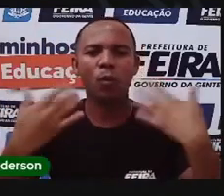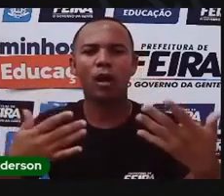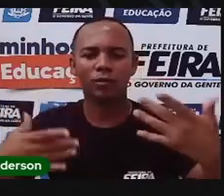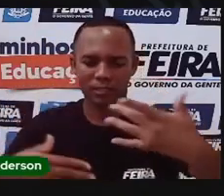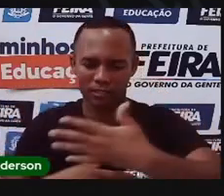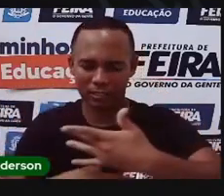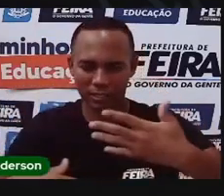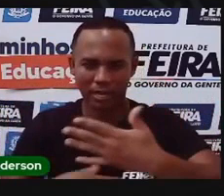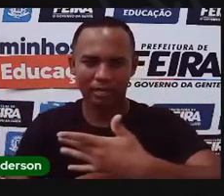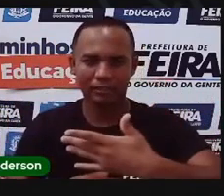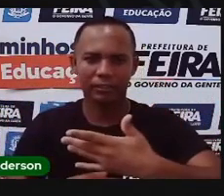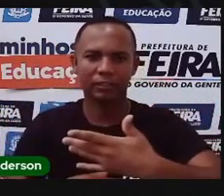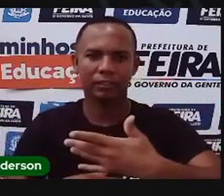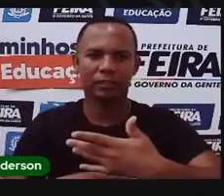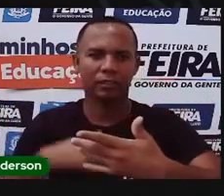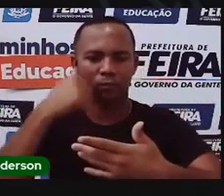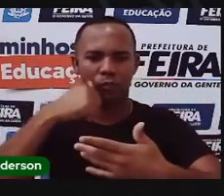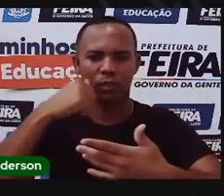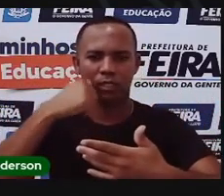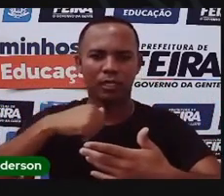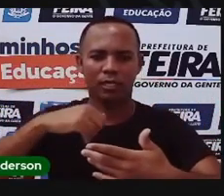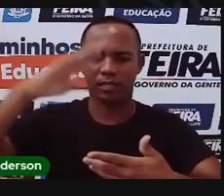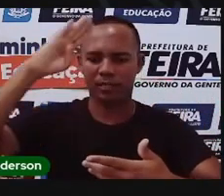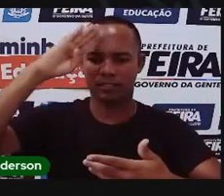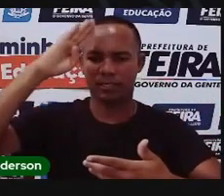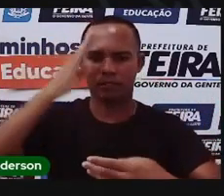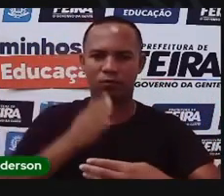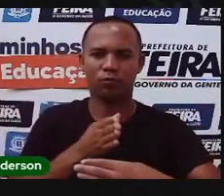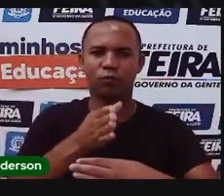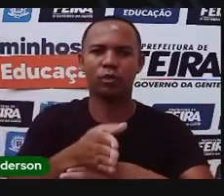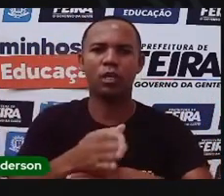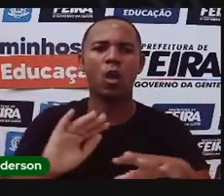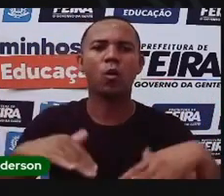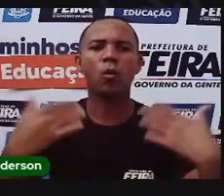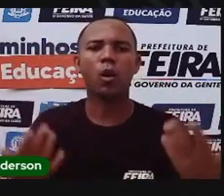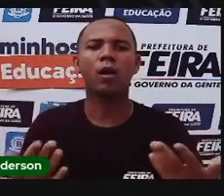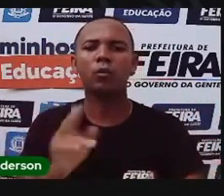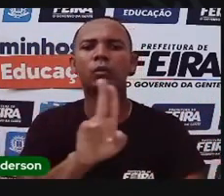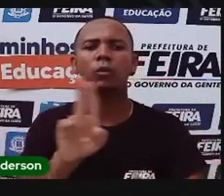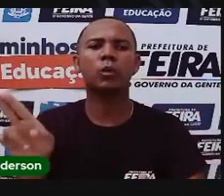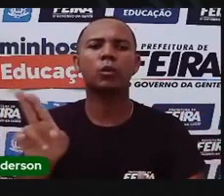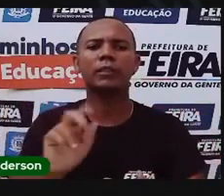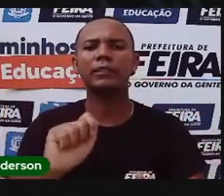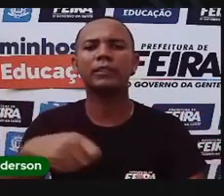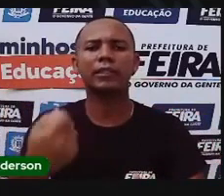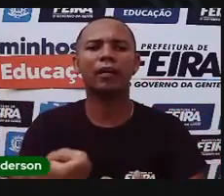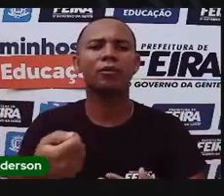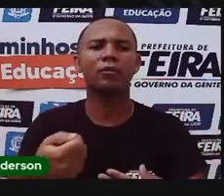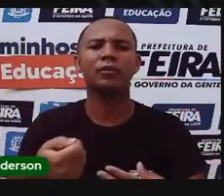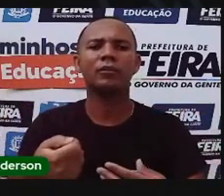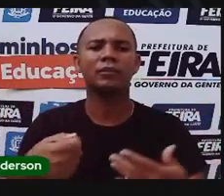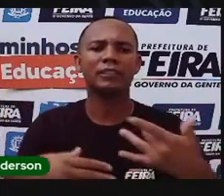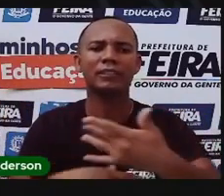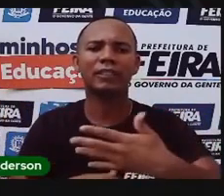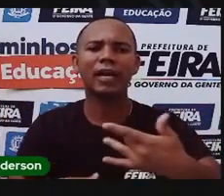Quitéria alistou-se para seguir o exército brasileiro? Qual foi a cidade? Será que foi aqui em Feira de Santana?